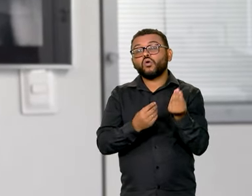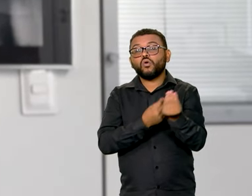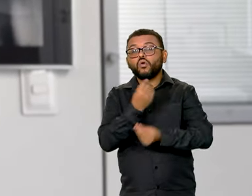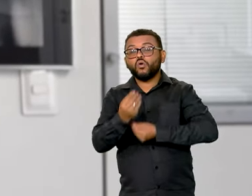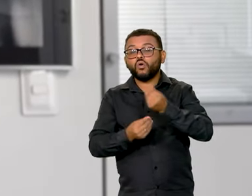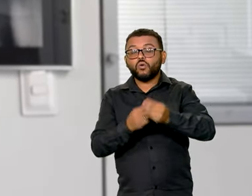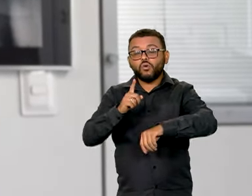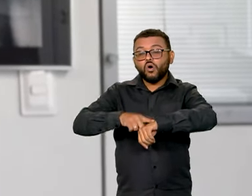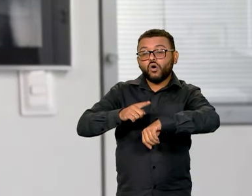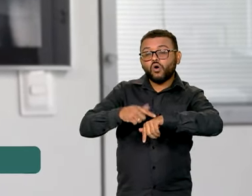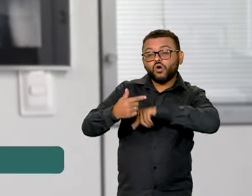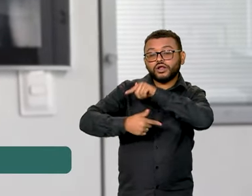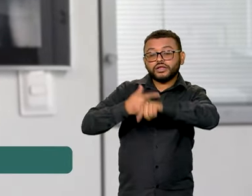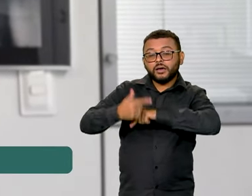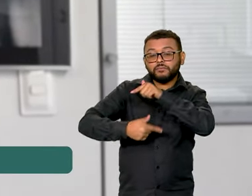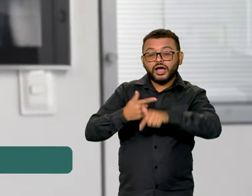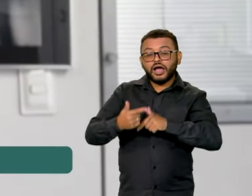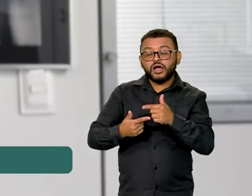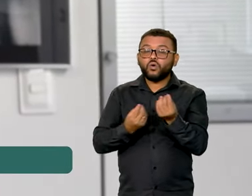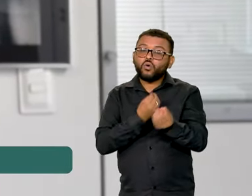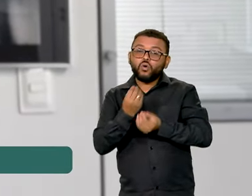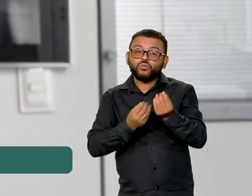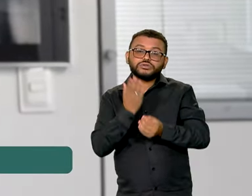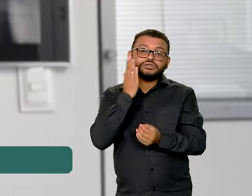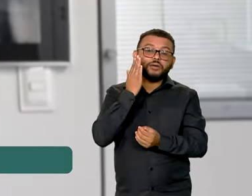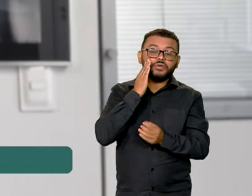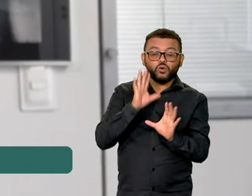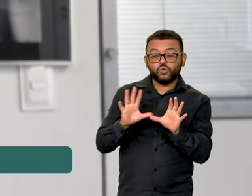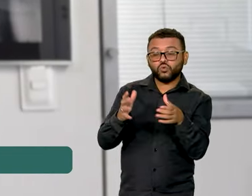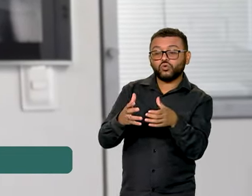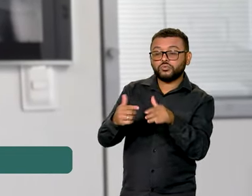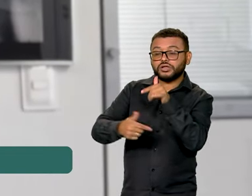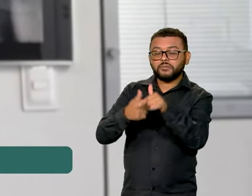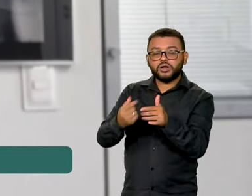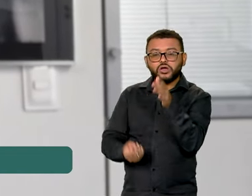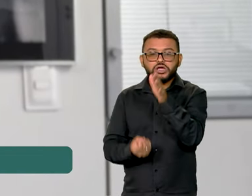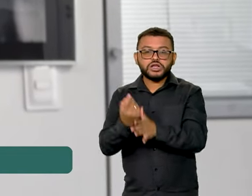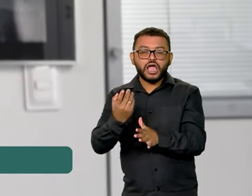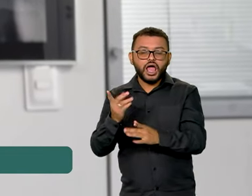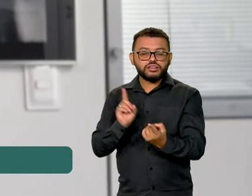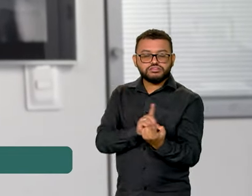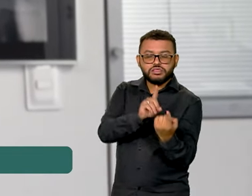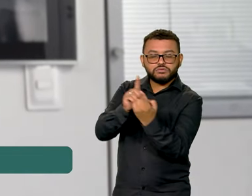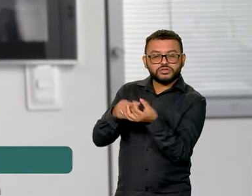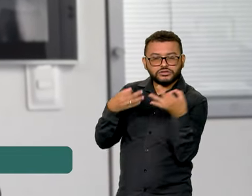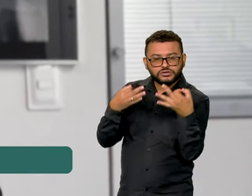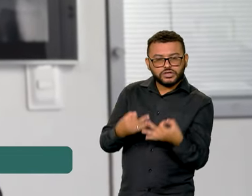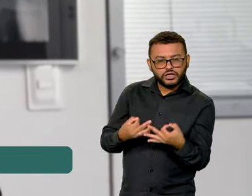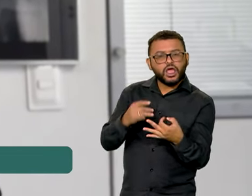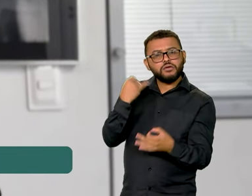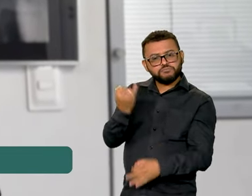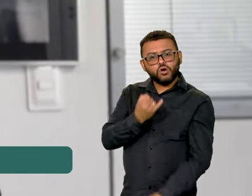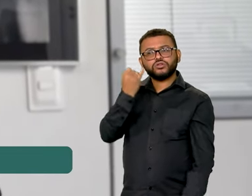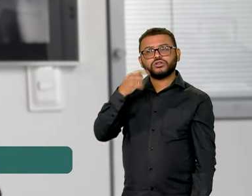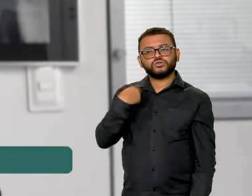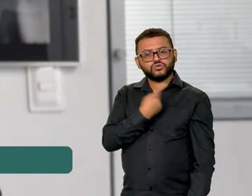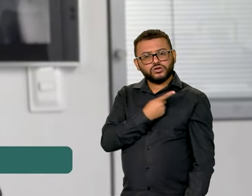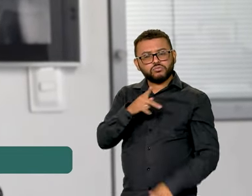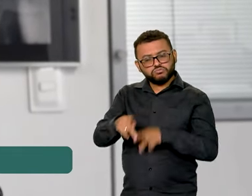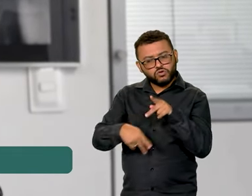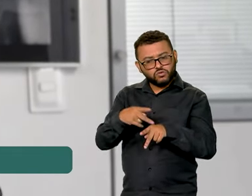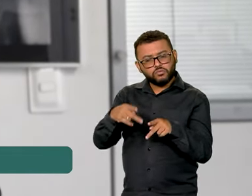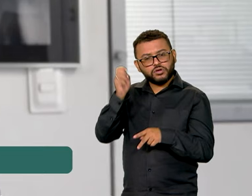como está o seu horário de funcionamento, como estão as condições para as equipes desenvolverem o atendimento que é tão importante para a população